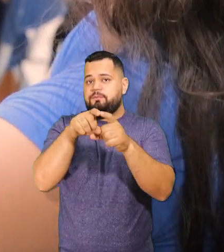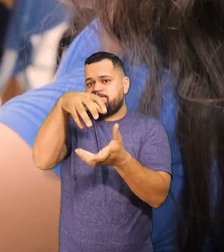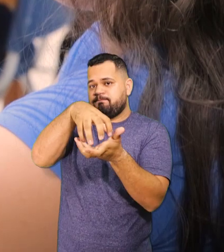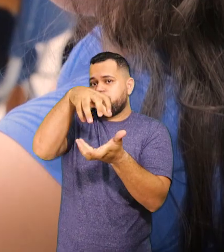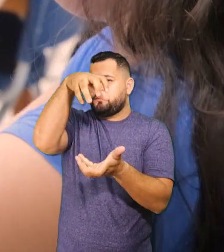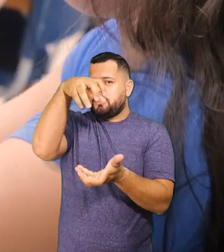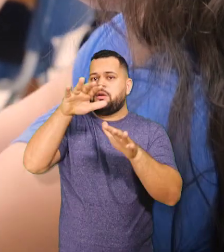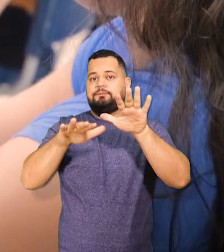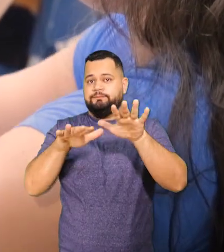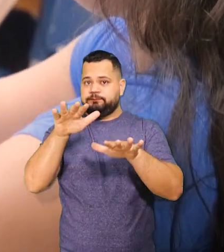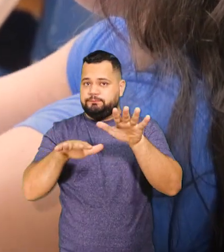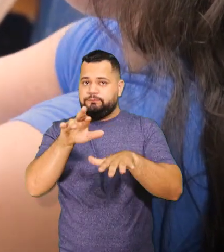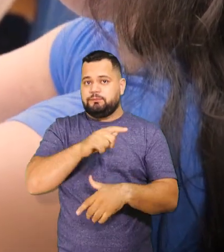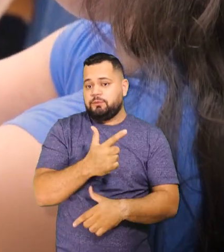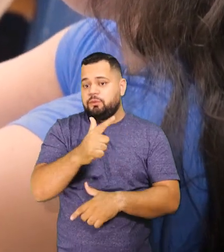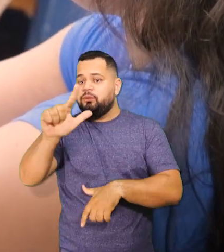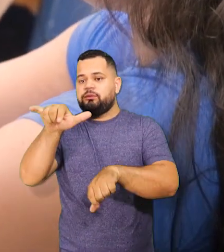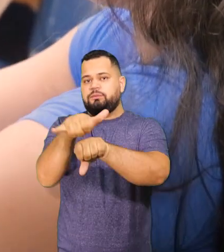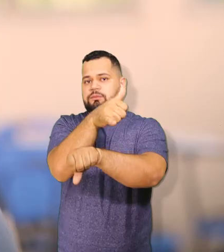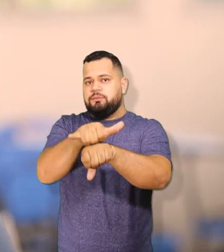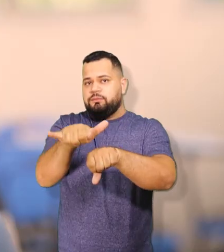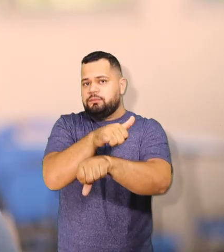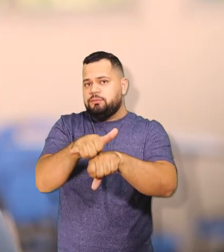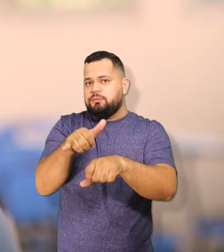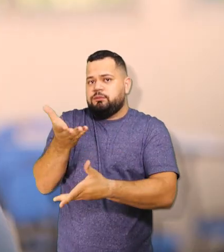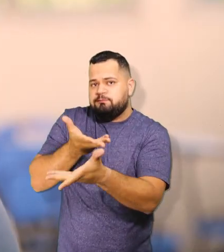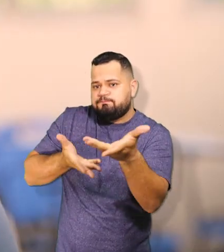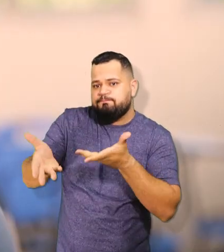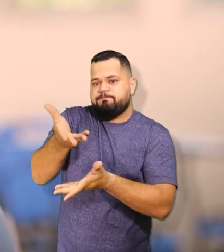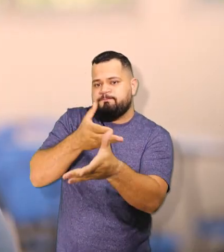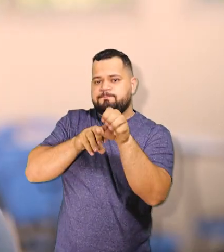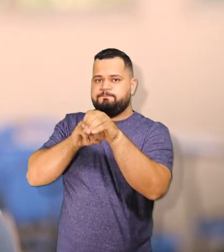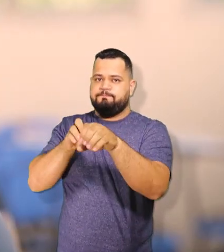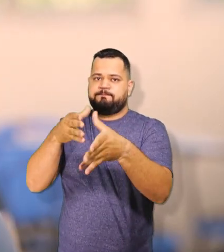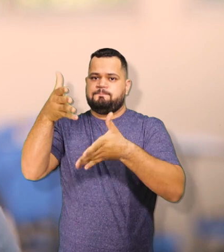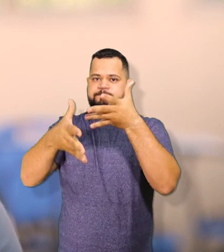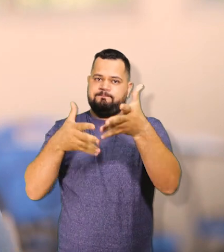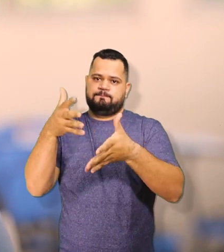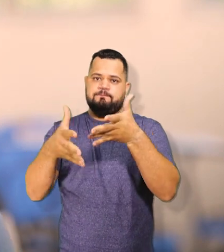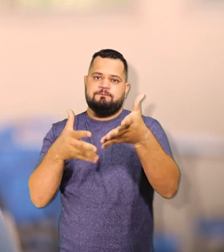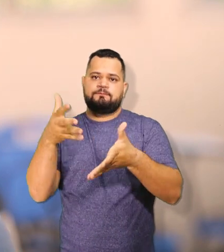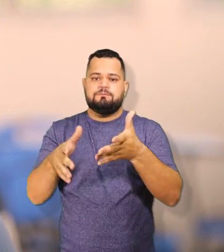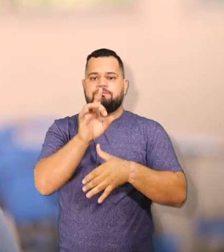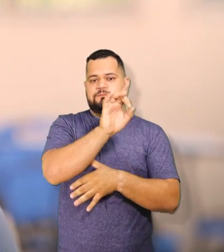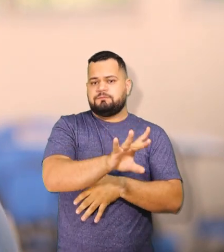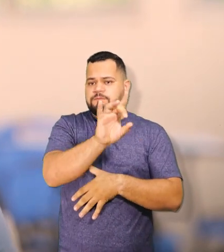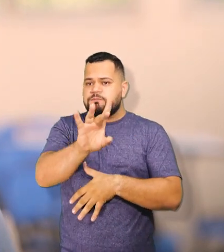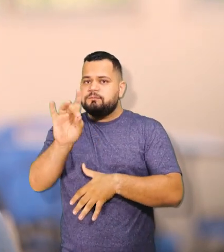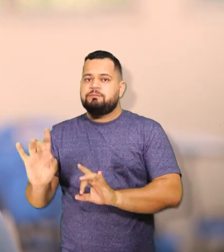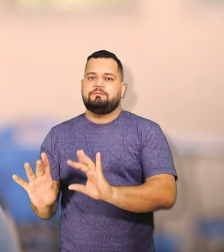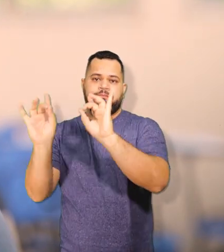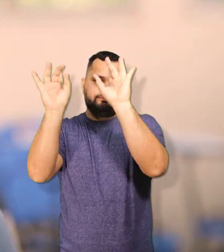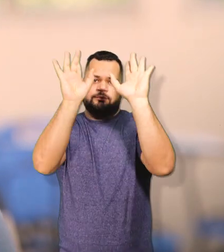também tem uma questão de idade. Então já é uma outra forma de trabalho com ele. Não é a mesma forma com a Stephanie e assim com os outros alunos. Então